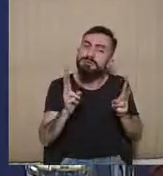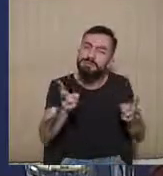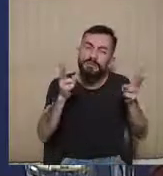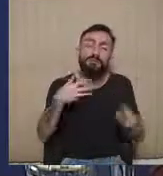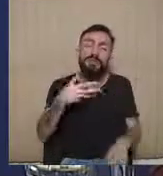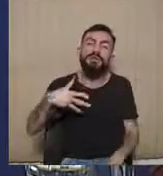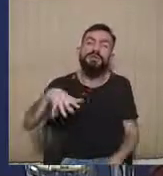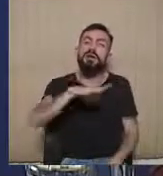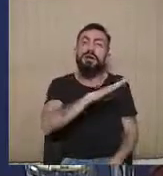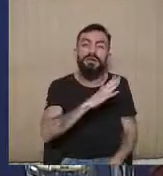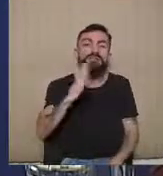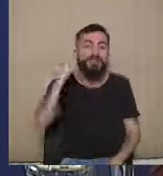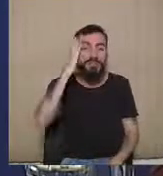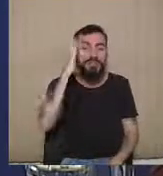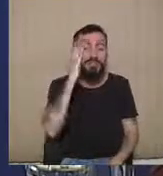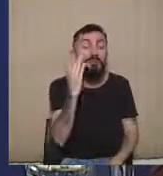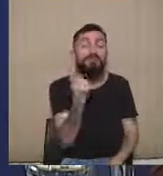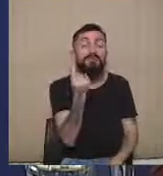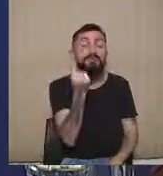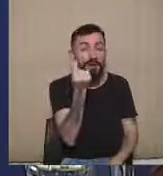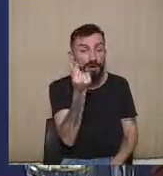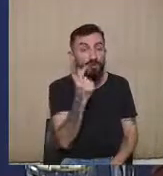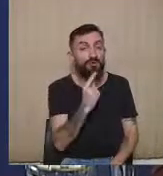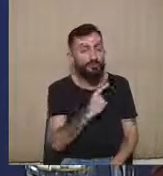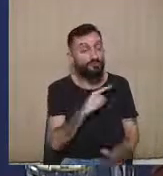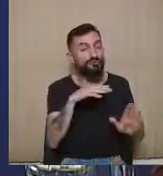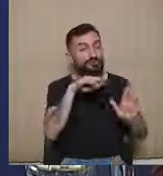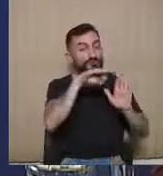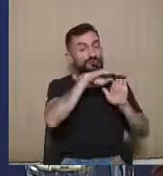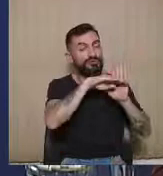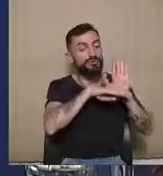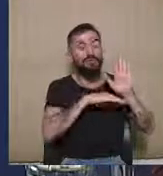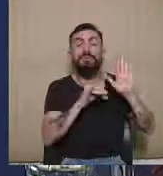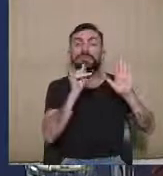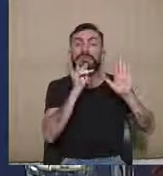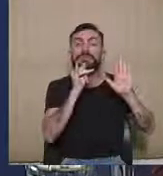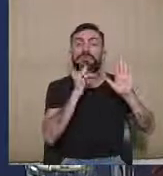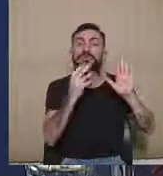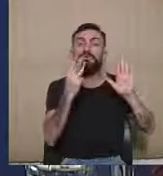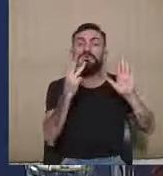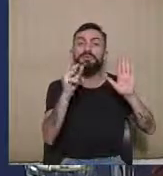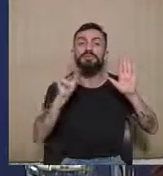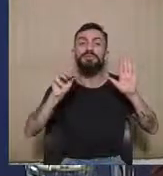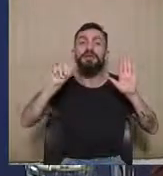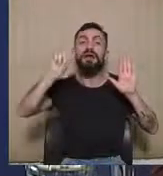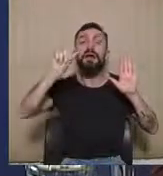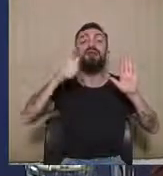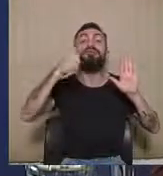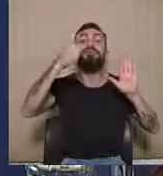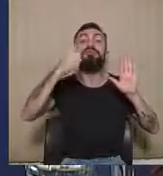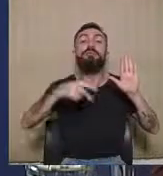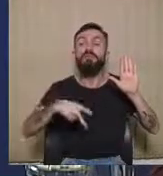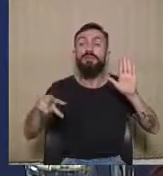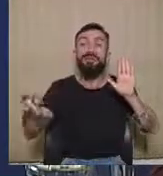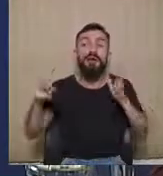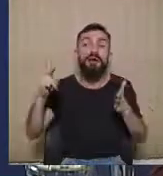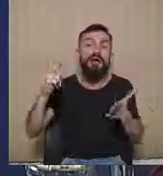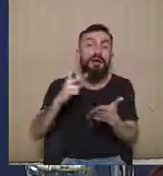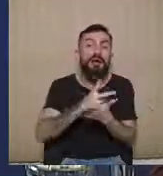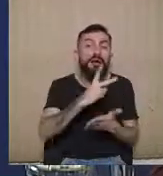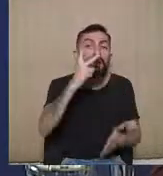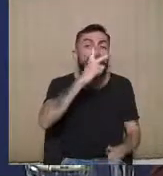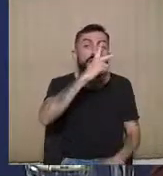com alguns valores. Por exemplo, o 30A fala-se em gravidade dos fatos. Quando a gente vai